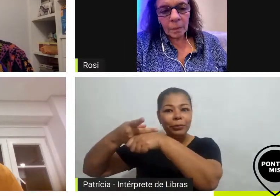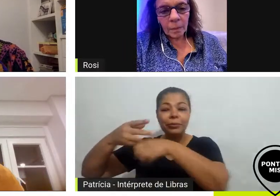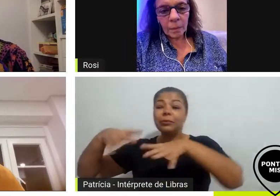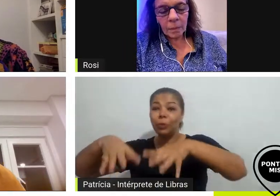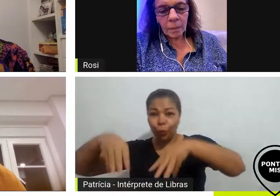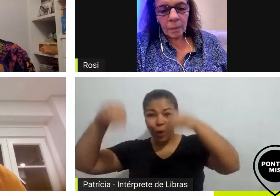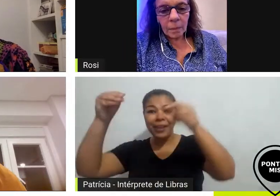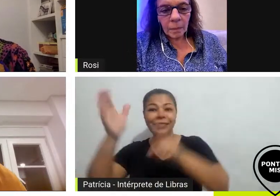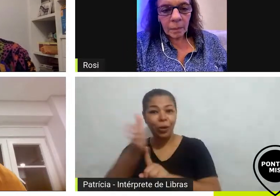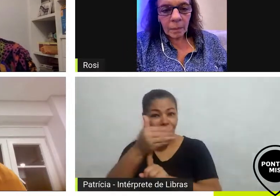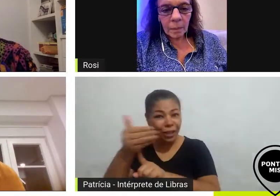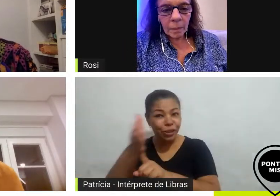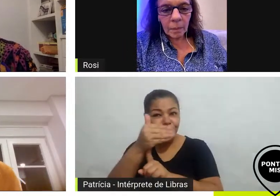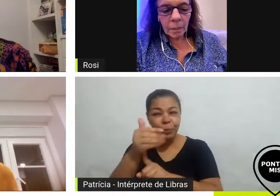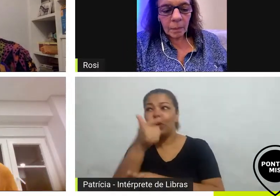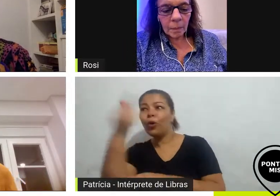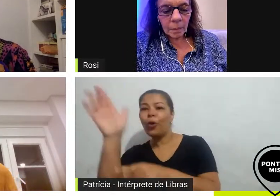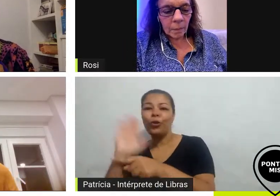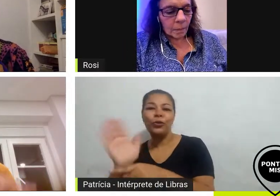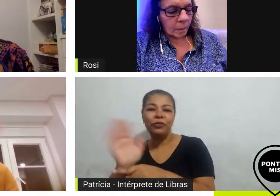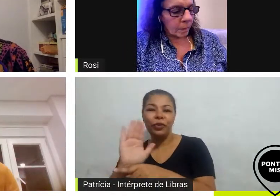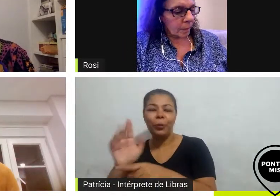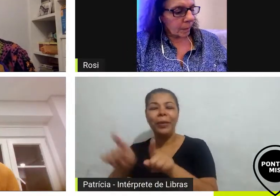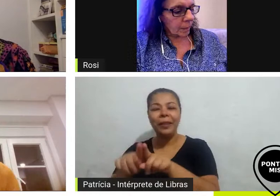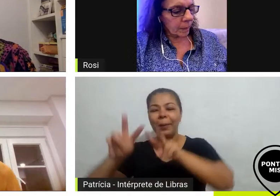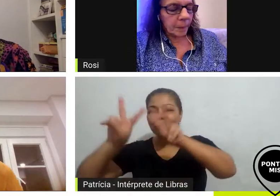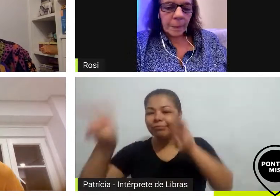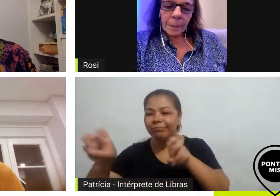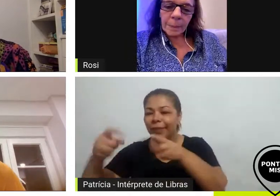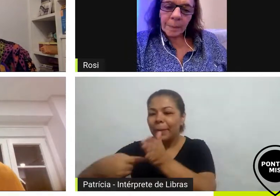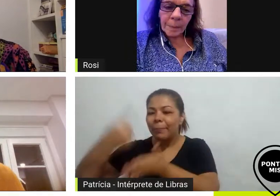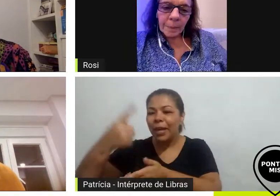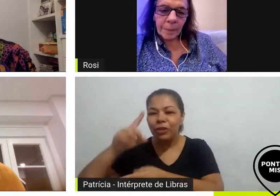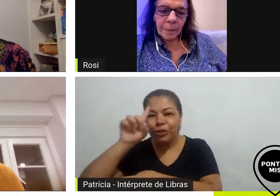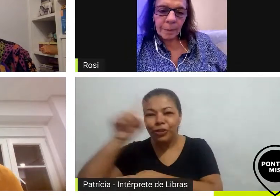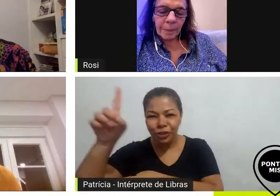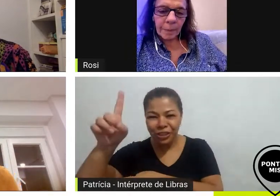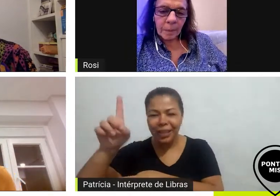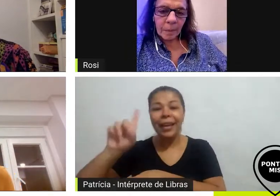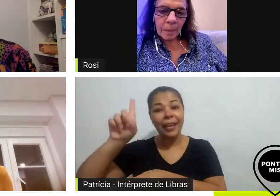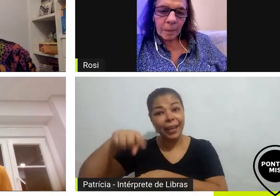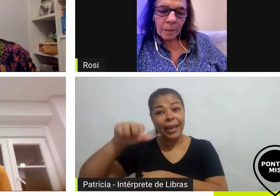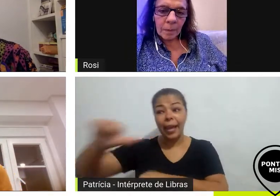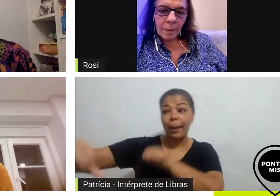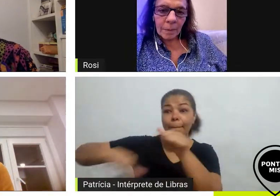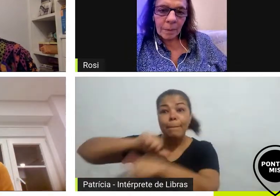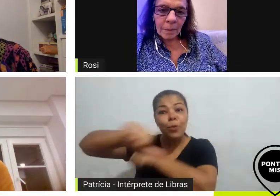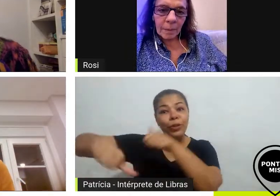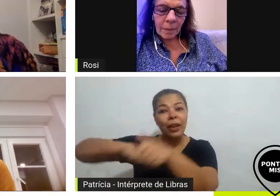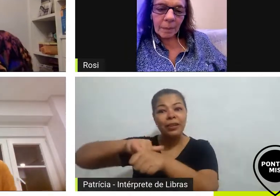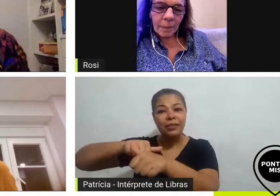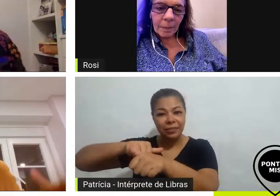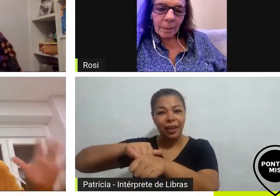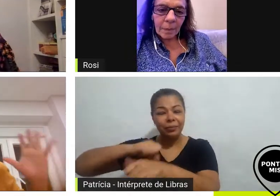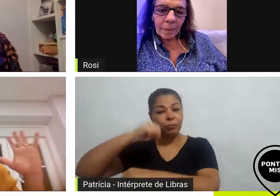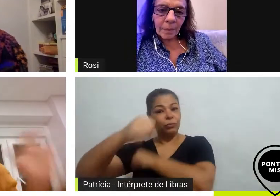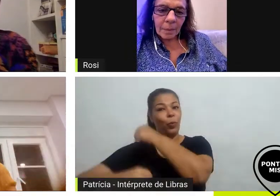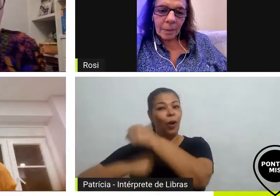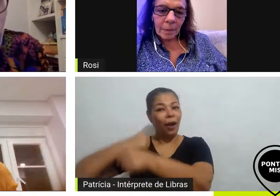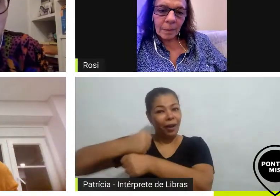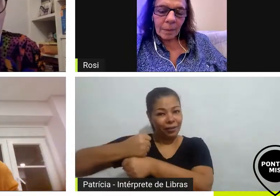Dani que se chama O Primeiro Dia que era sobre a virada do milênio não sei se o pessoal aí viu então foi assim